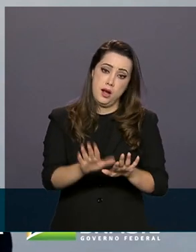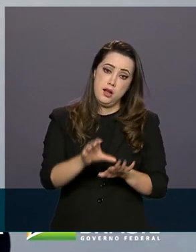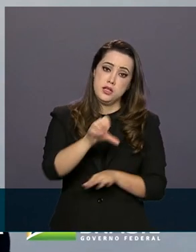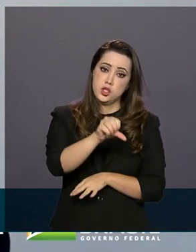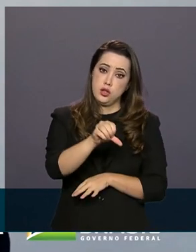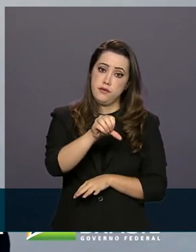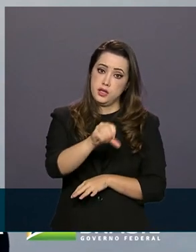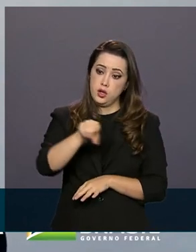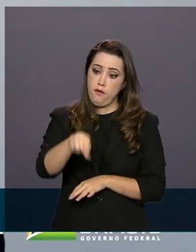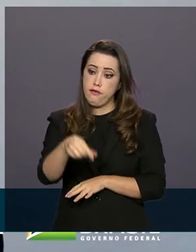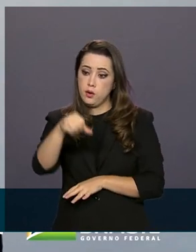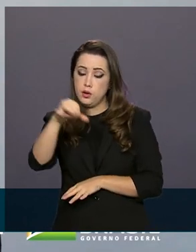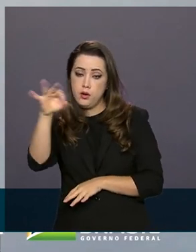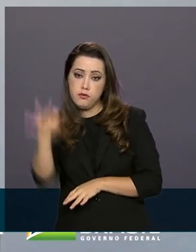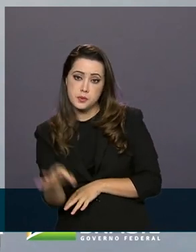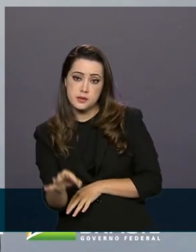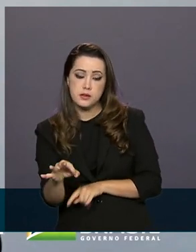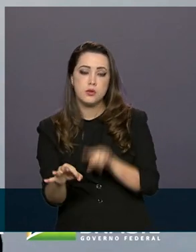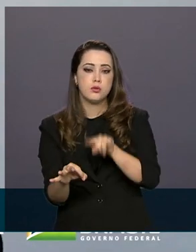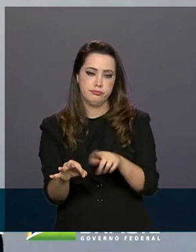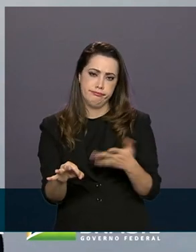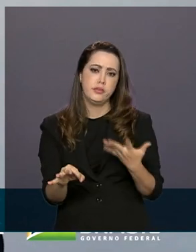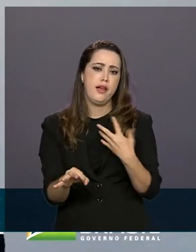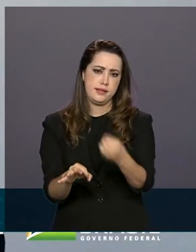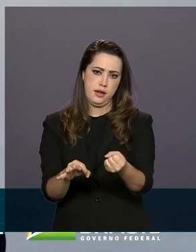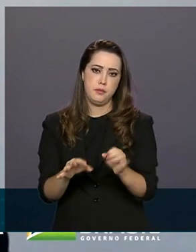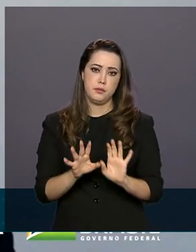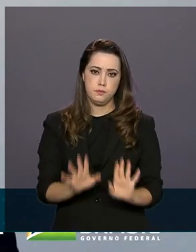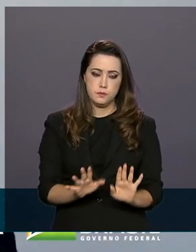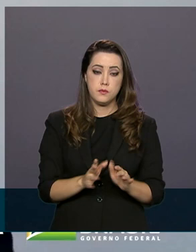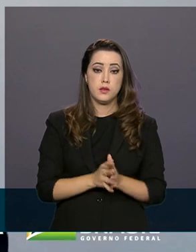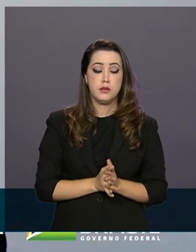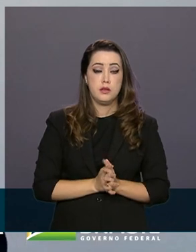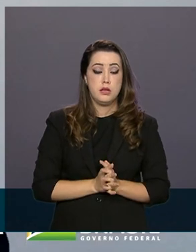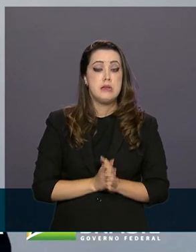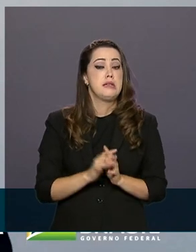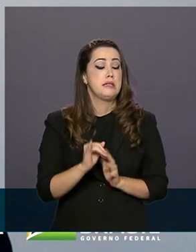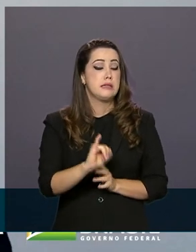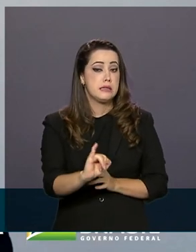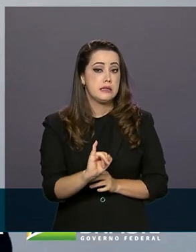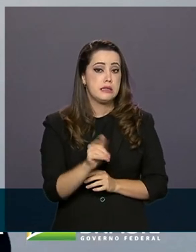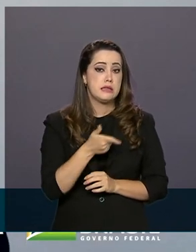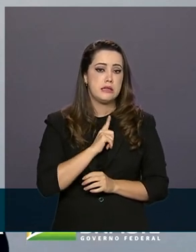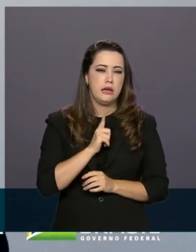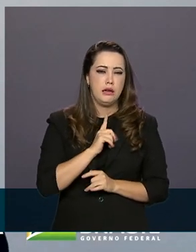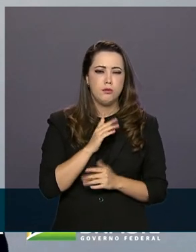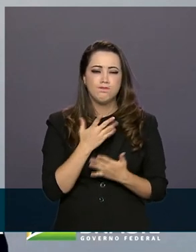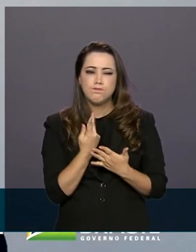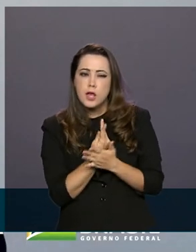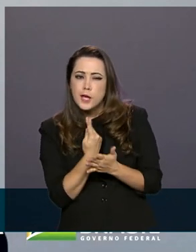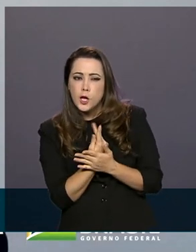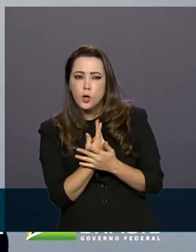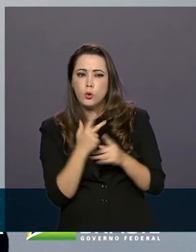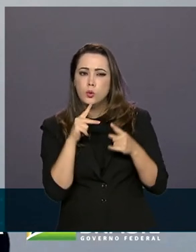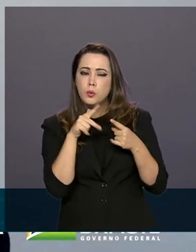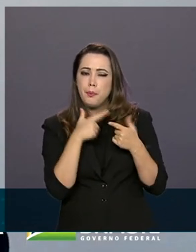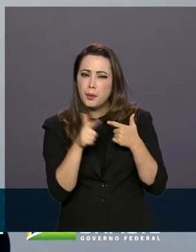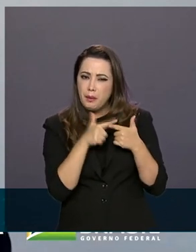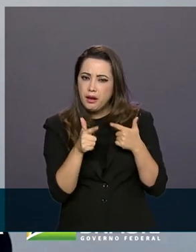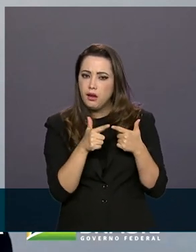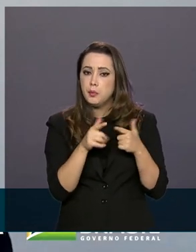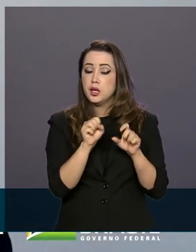,9% recebem. Se há alguma inconsistência no cadastro,